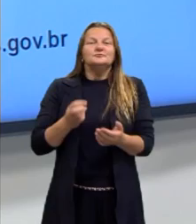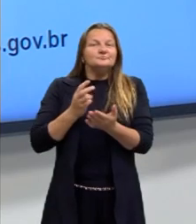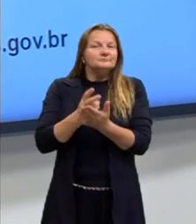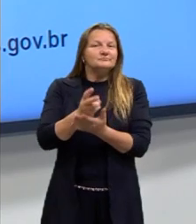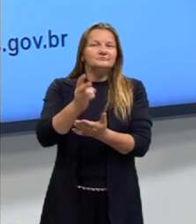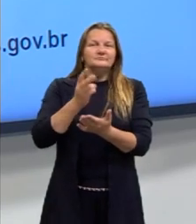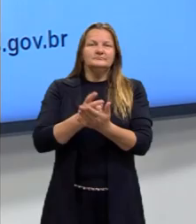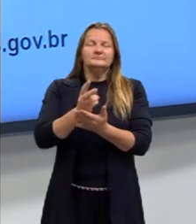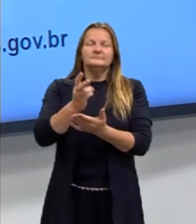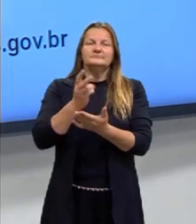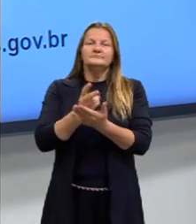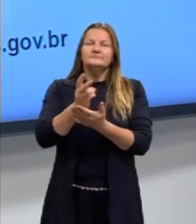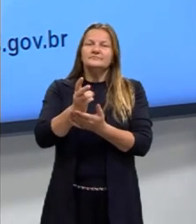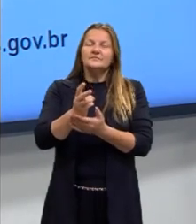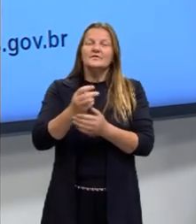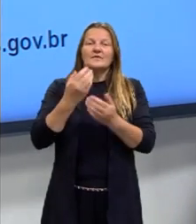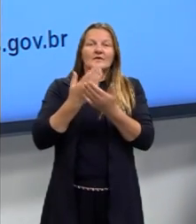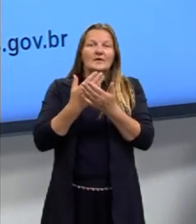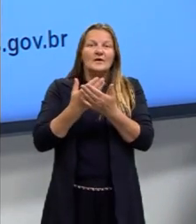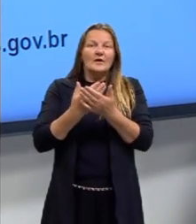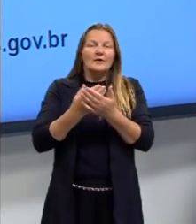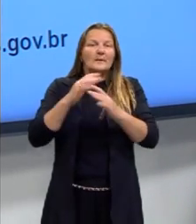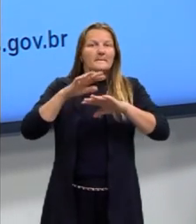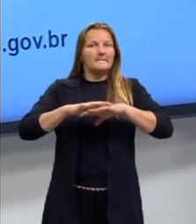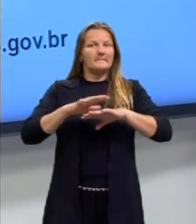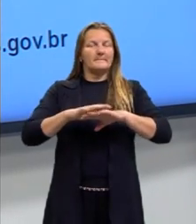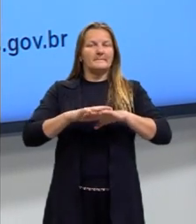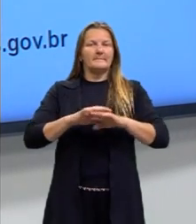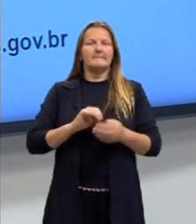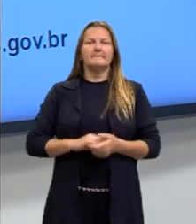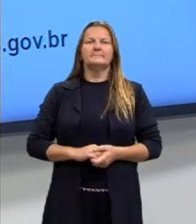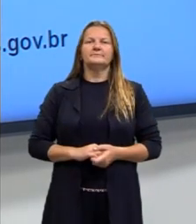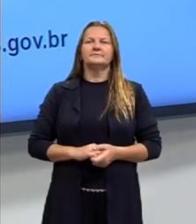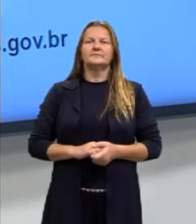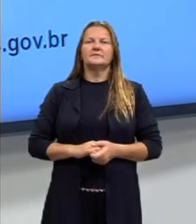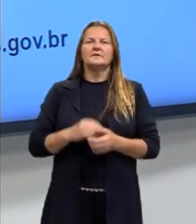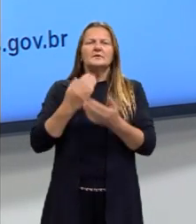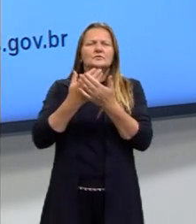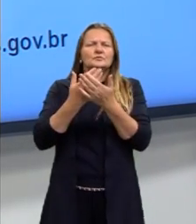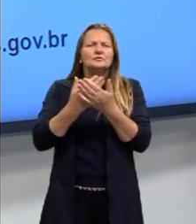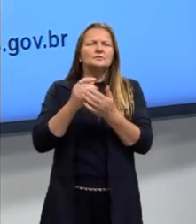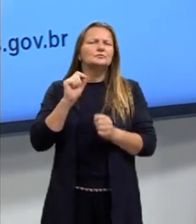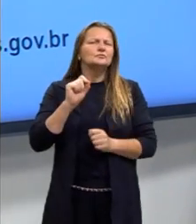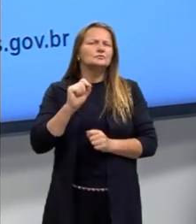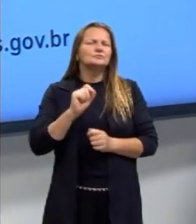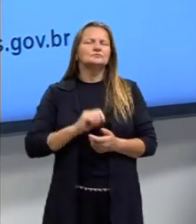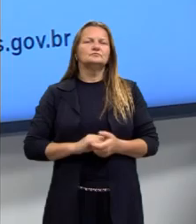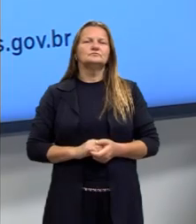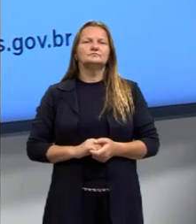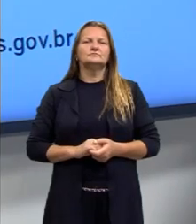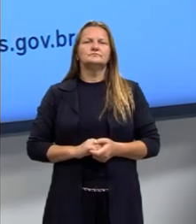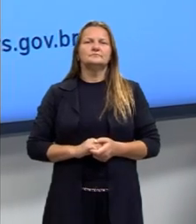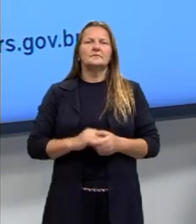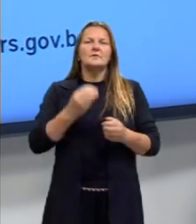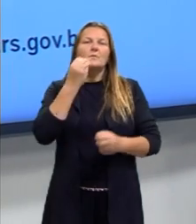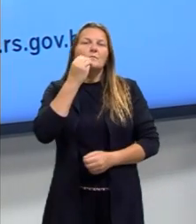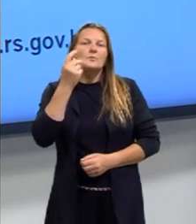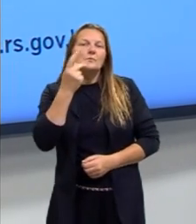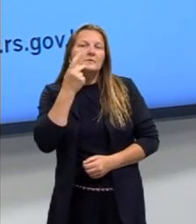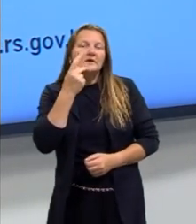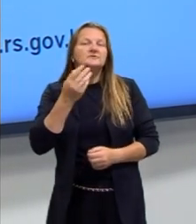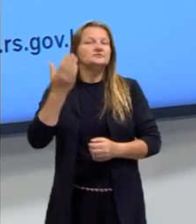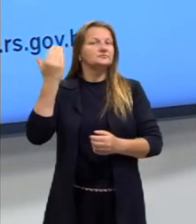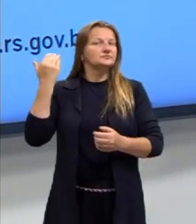continuidade aí nas nossas aulas de matemática, nós estudamos então um pouco, né? A probabilidade,